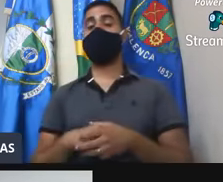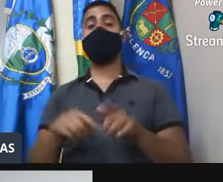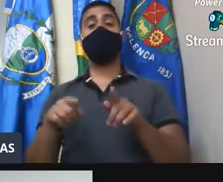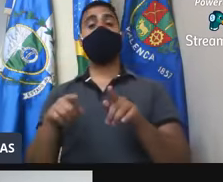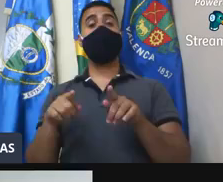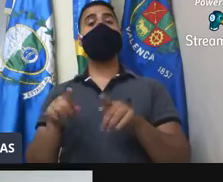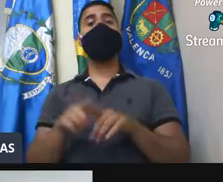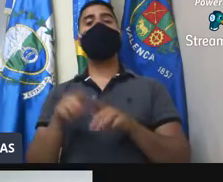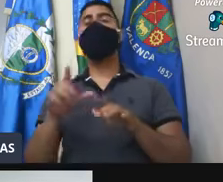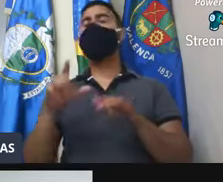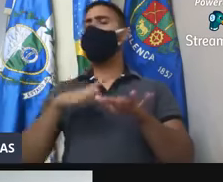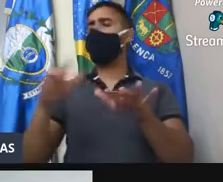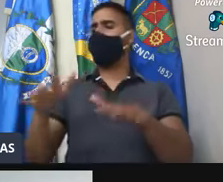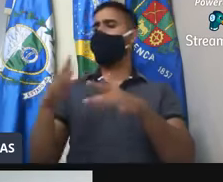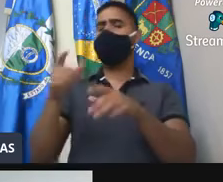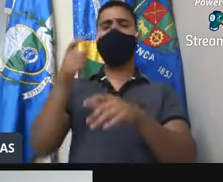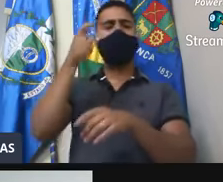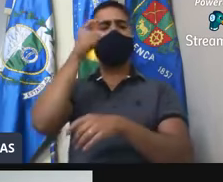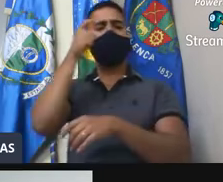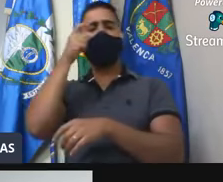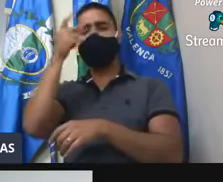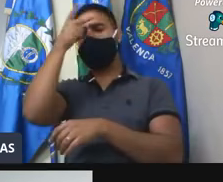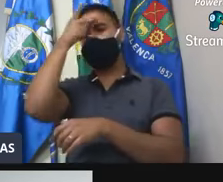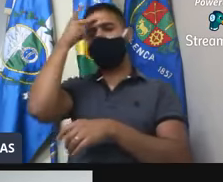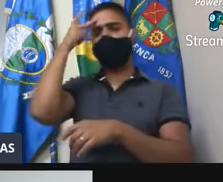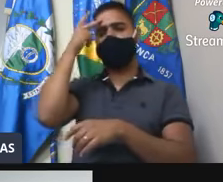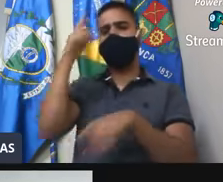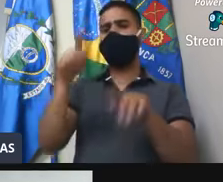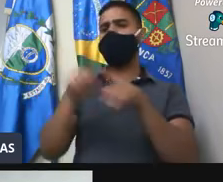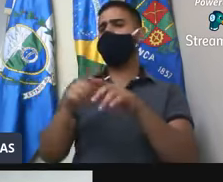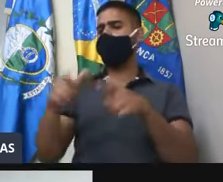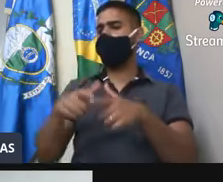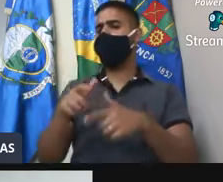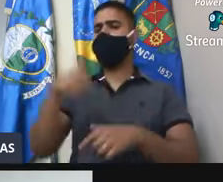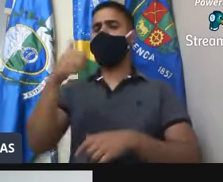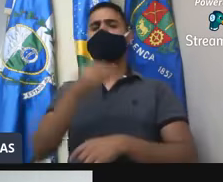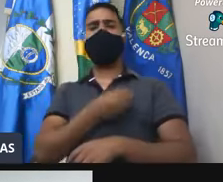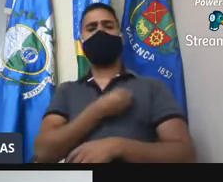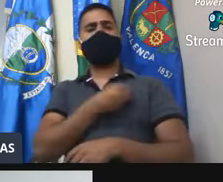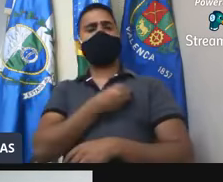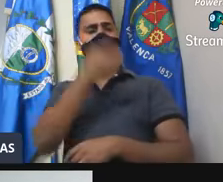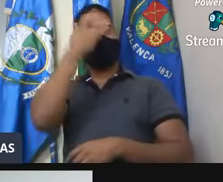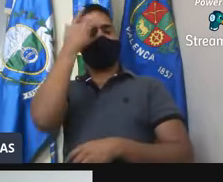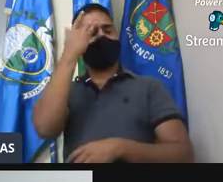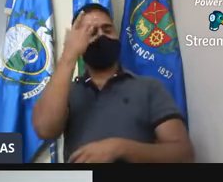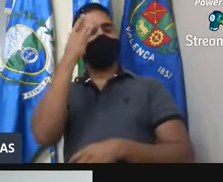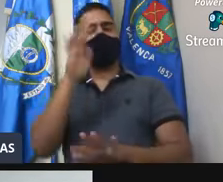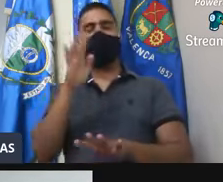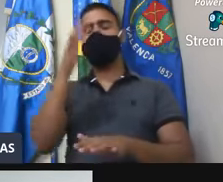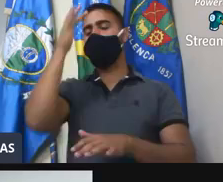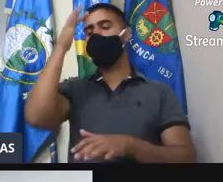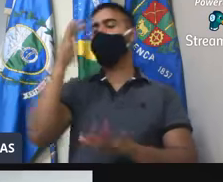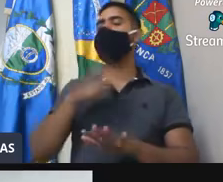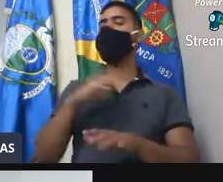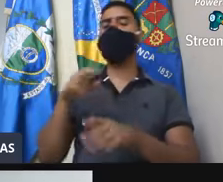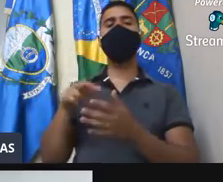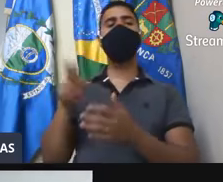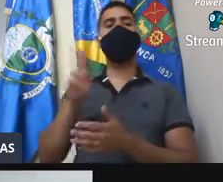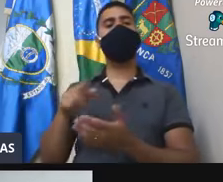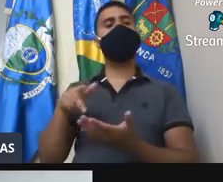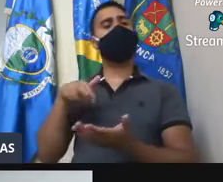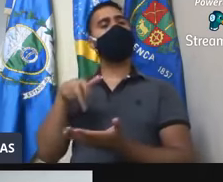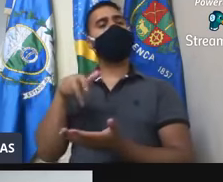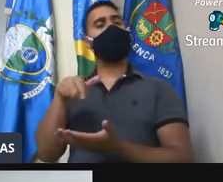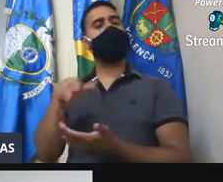academias já chamam atenção, despertando interesse e socialização. Além disso, representa a democraciação das atividades físicas. Os moradores da comunidade são adeptos da caminhada. instalação da